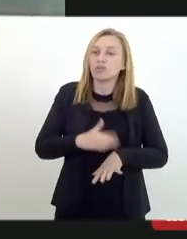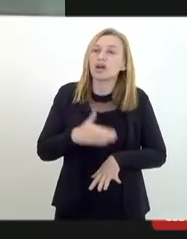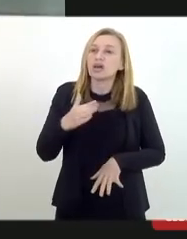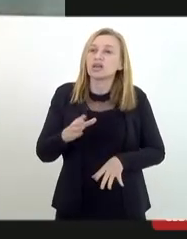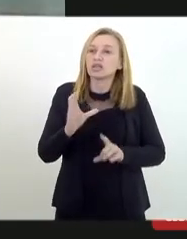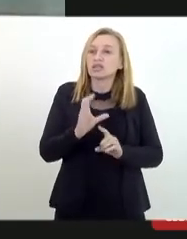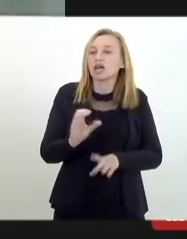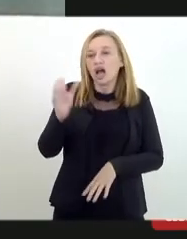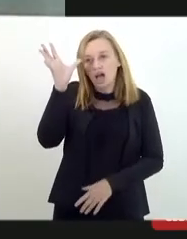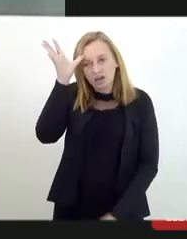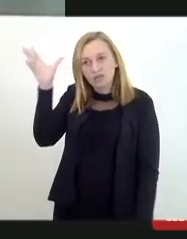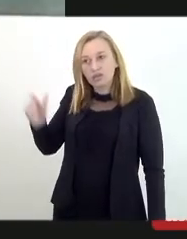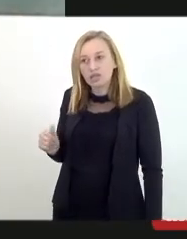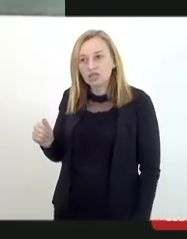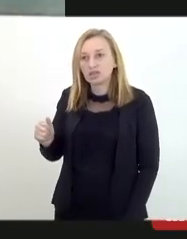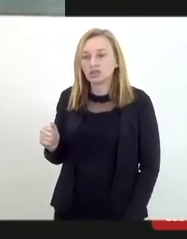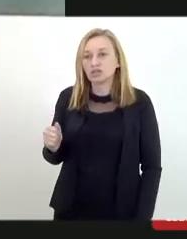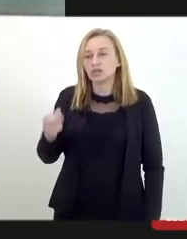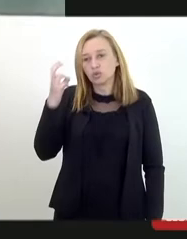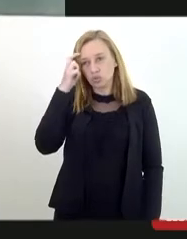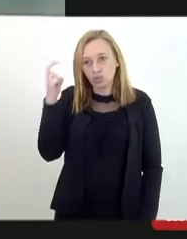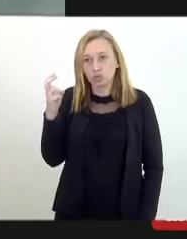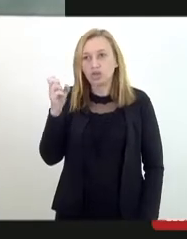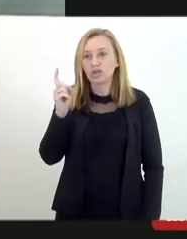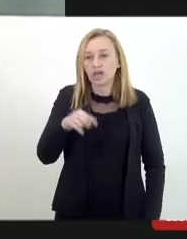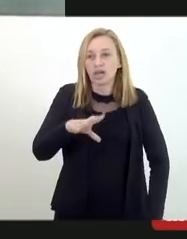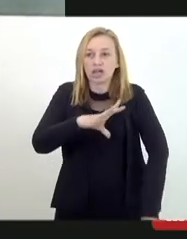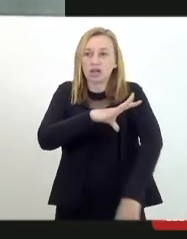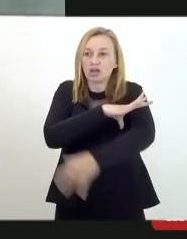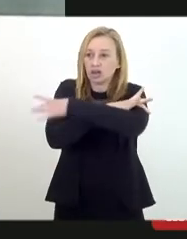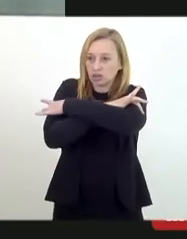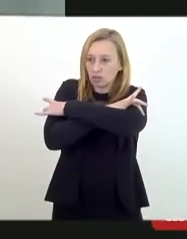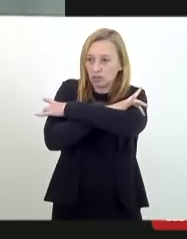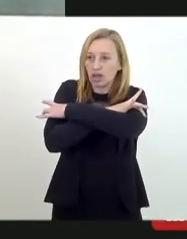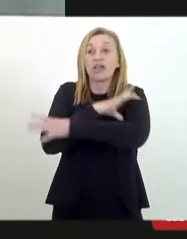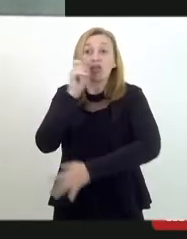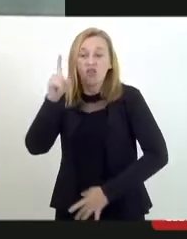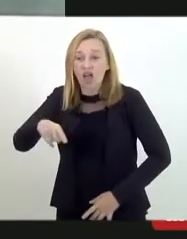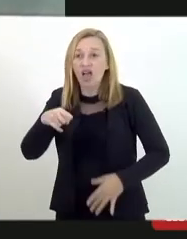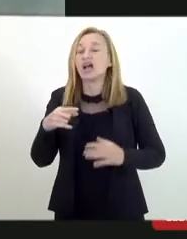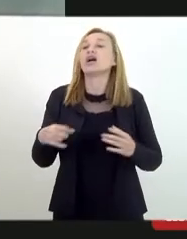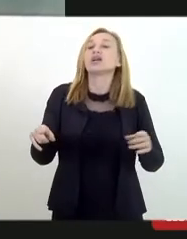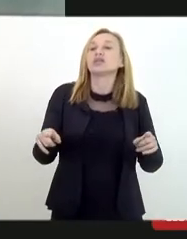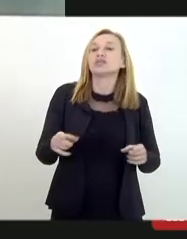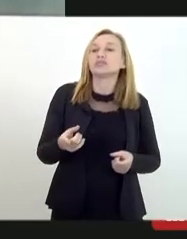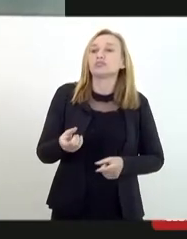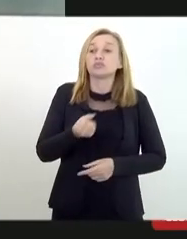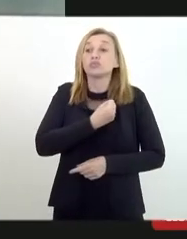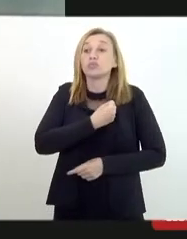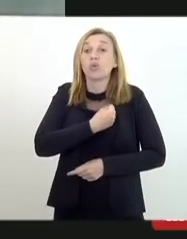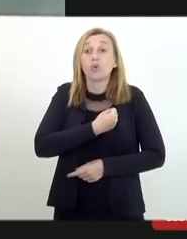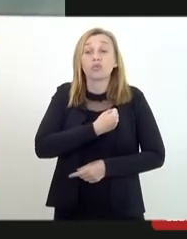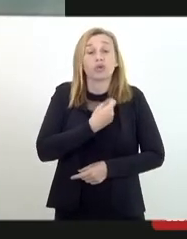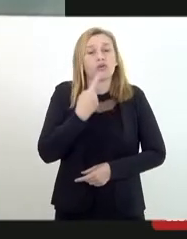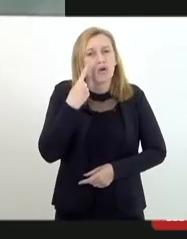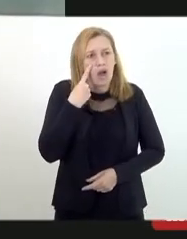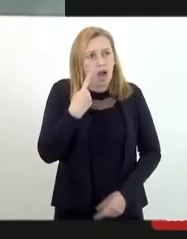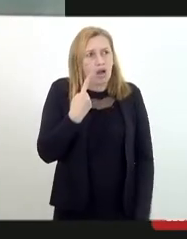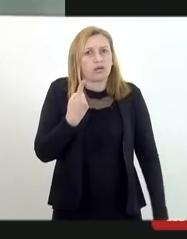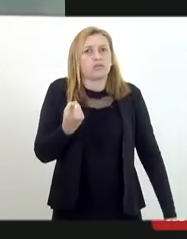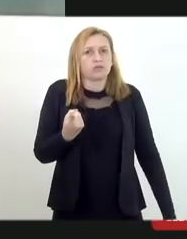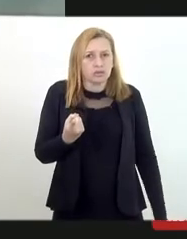culturas africanas e são o candomblé. E um dado que eu fiquei muito